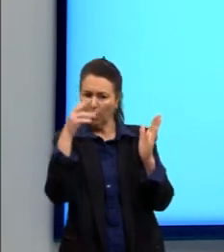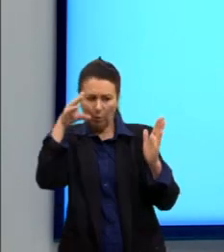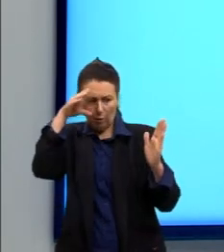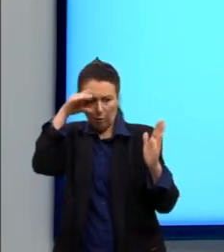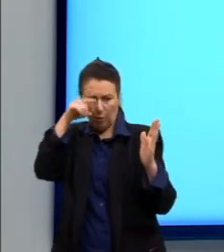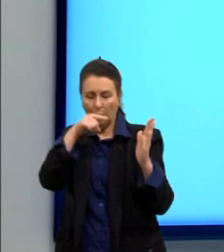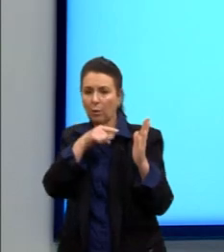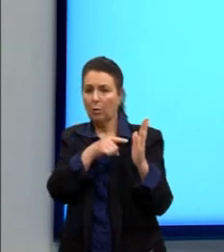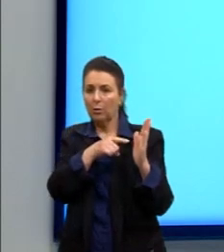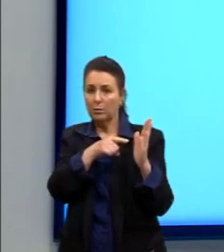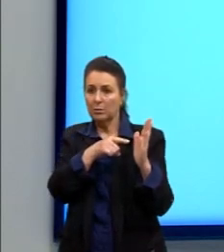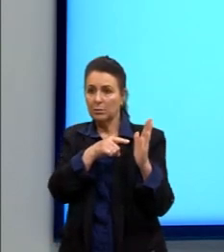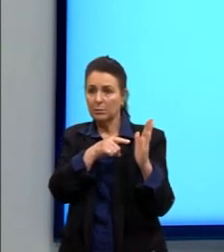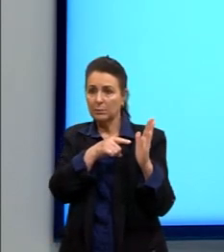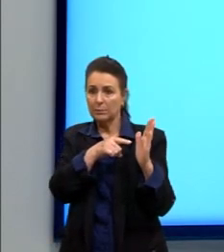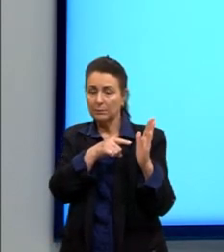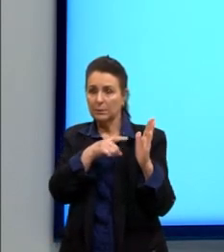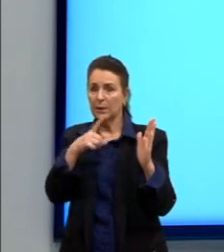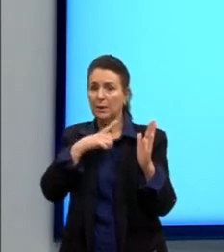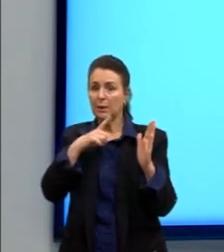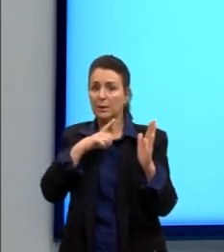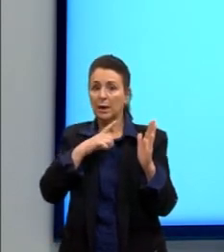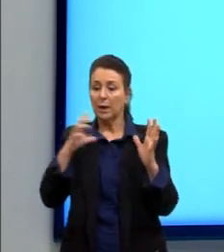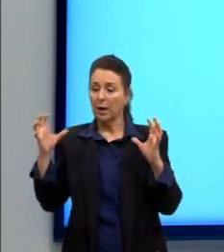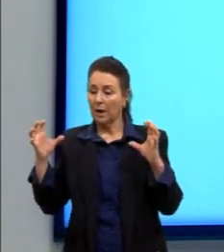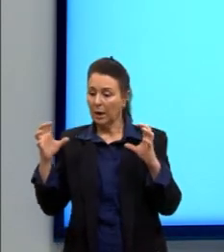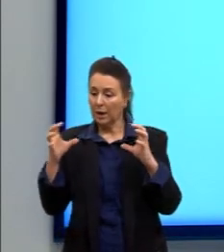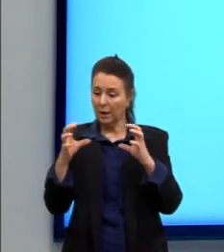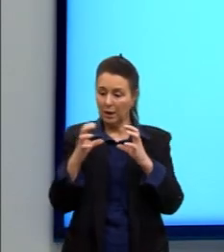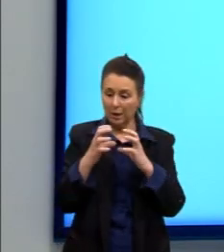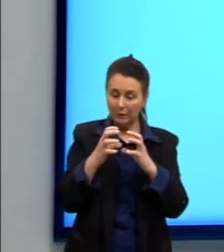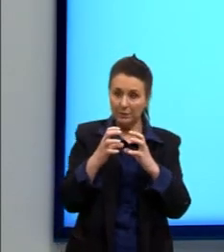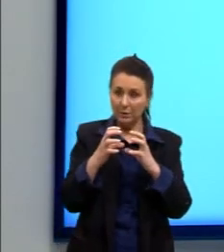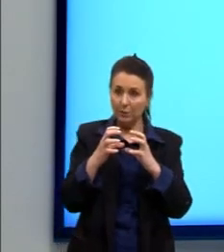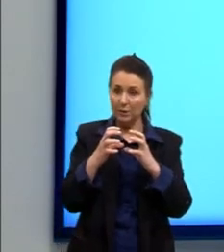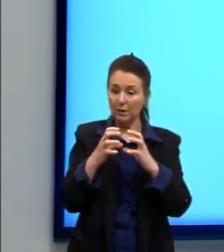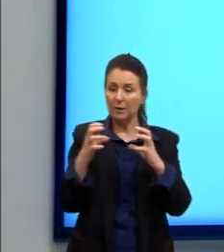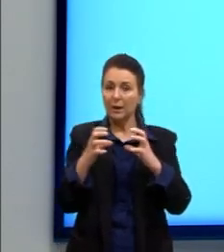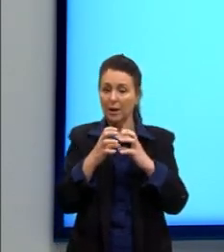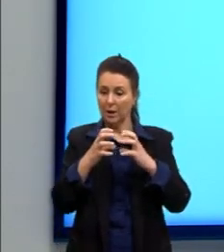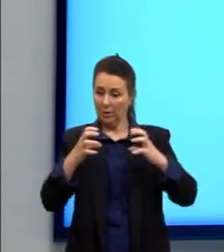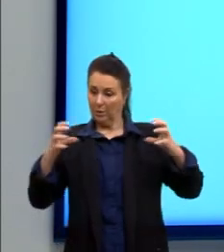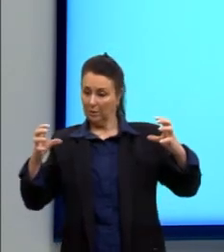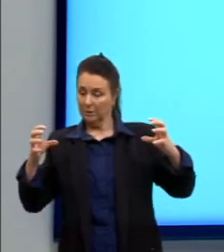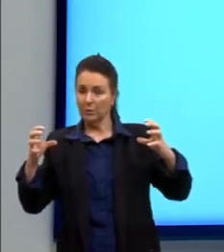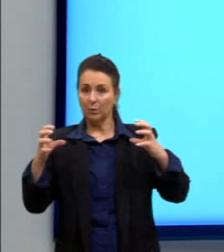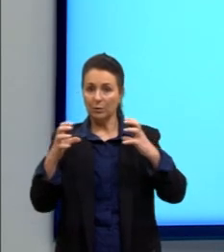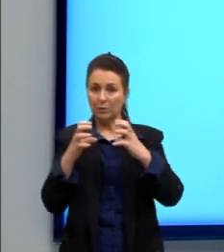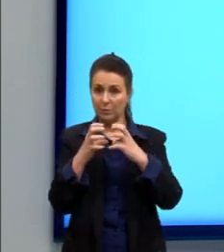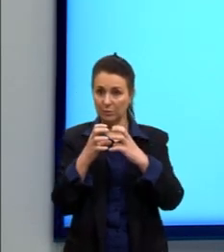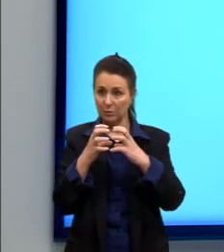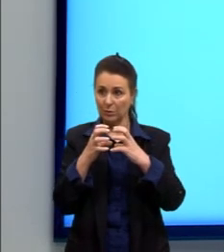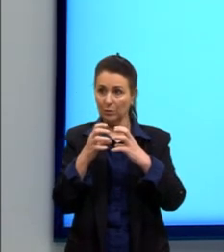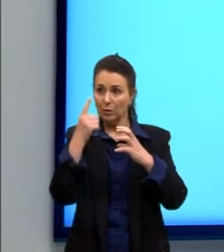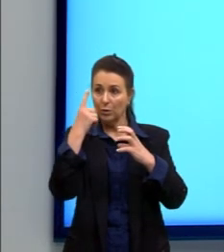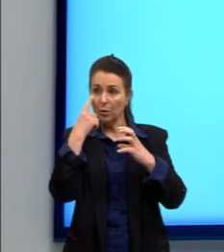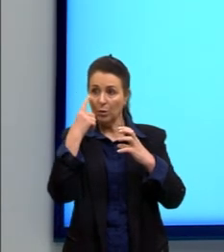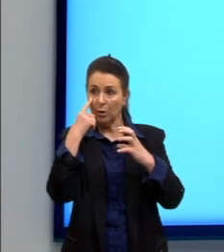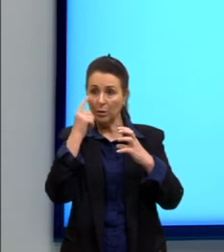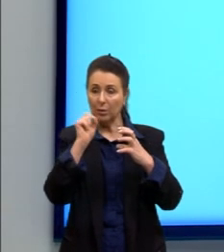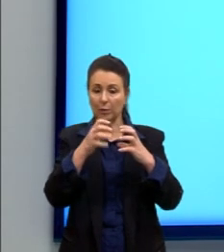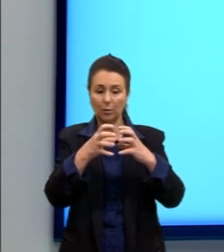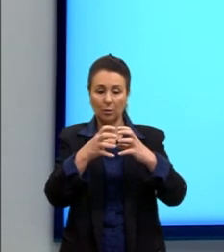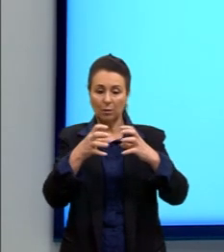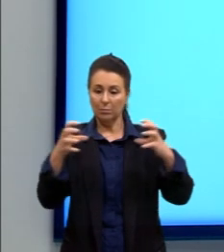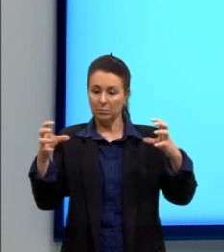olhadinha aqui no finalzinho, eu tenho rarefação, mas aqui eu tenho compressão e assim, posso olhar em todos os pontos. O que vai acontecer?